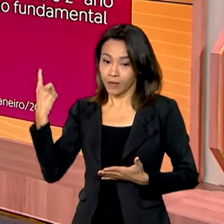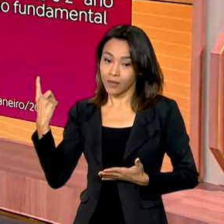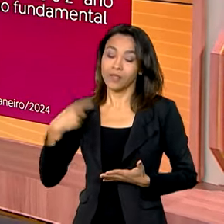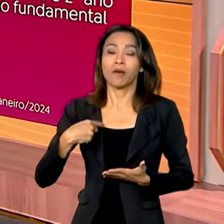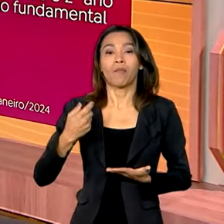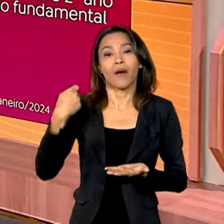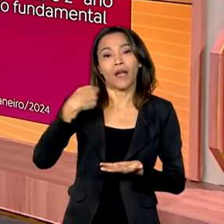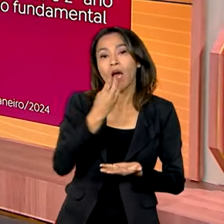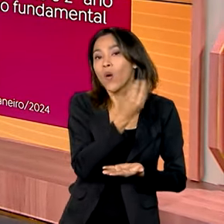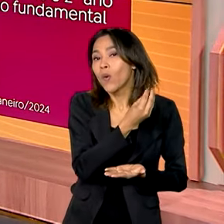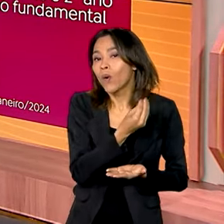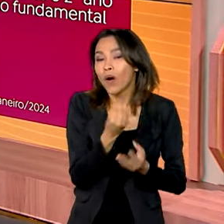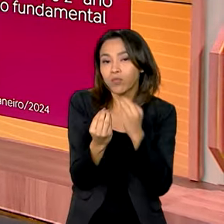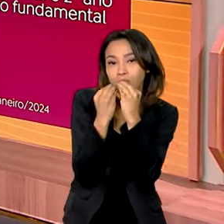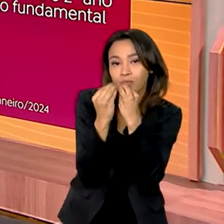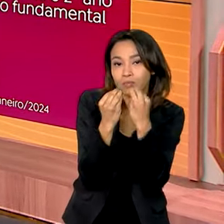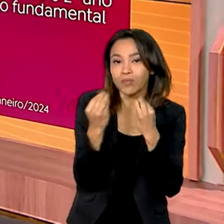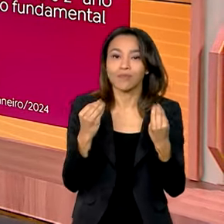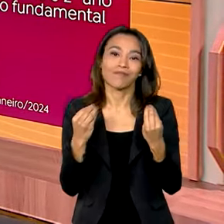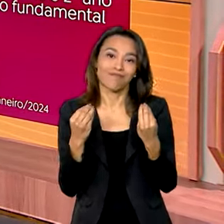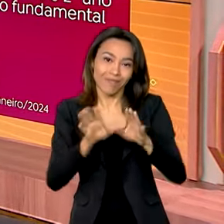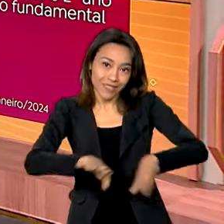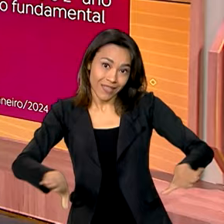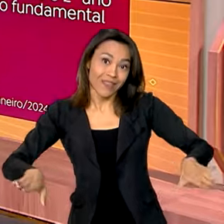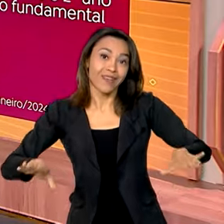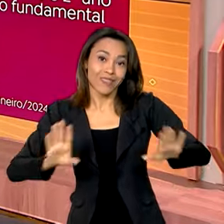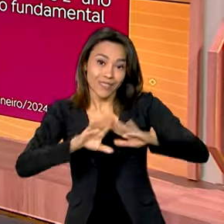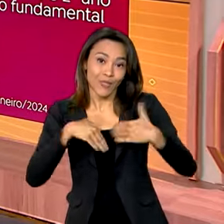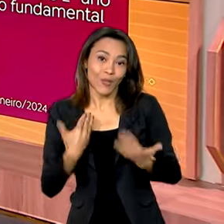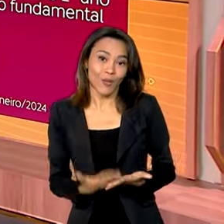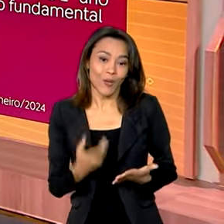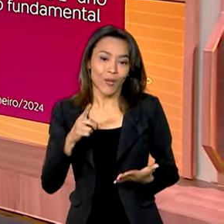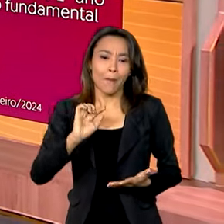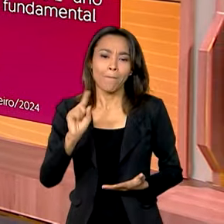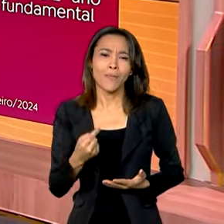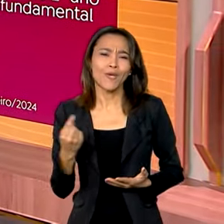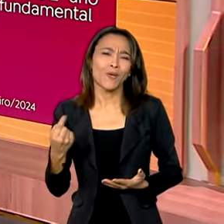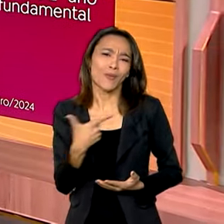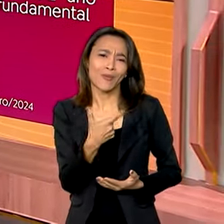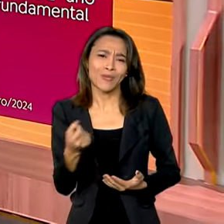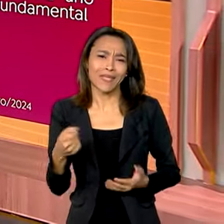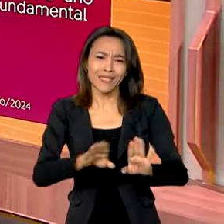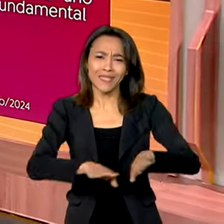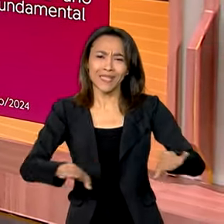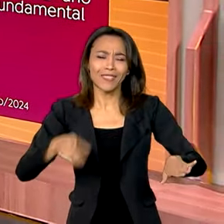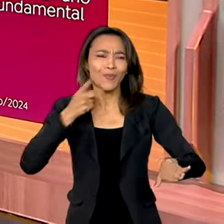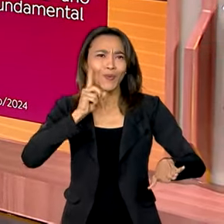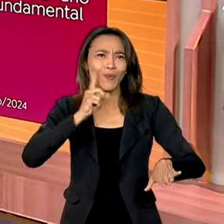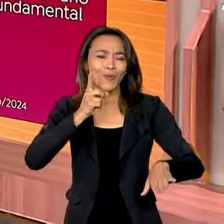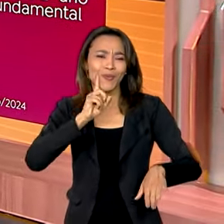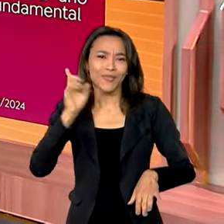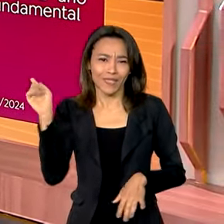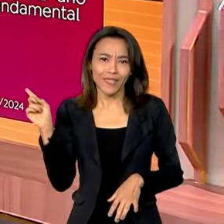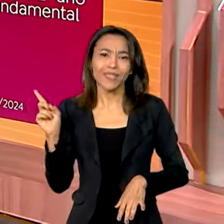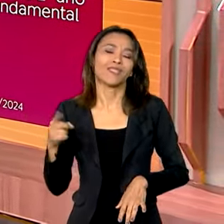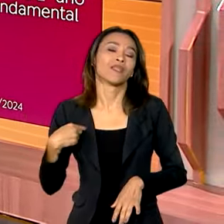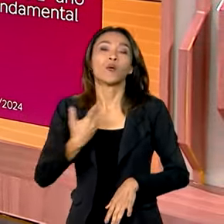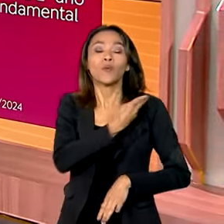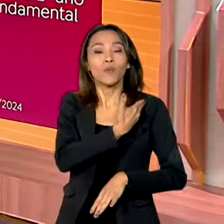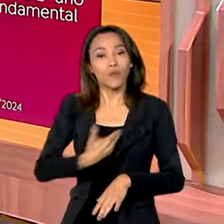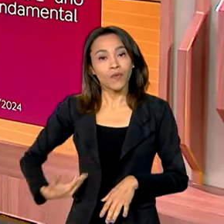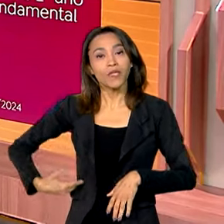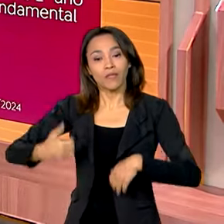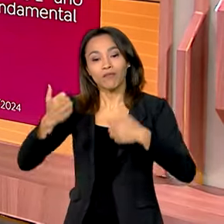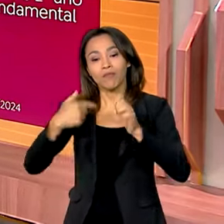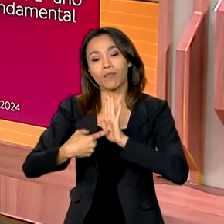a merenda escolar, que beneficia mais de 1.200 crianças todos os dias. Segundo o governo, o